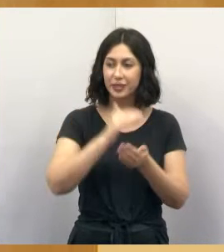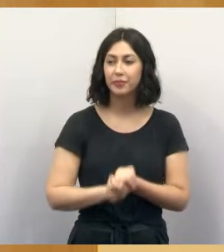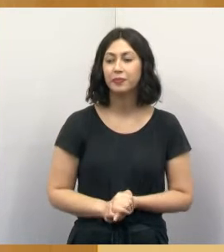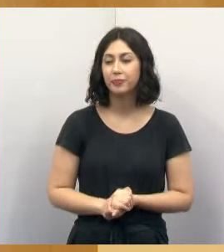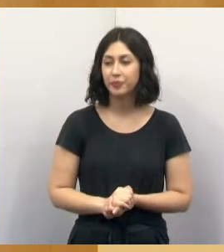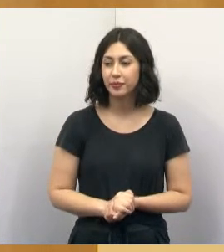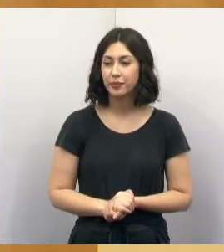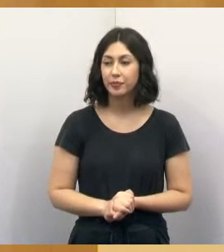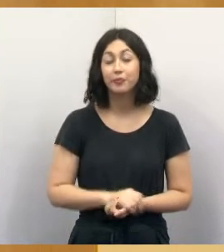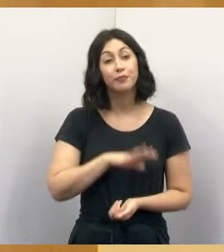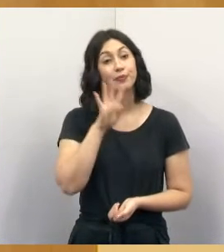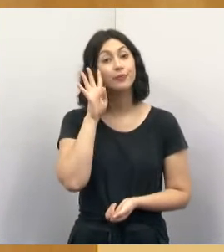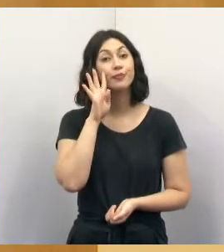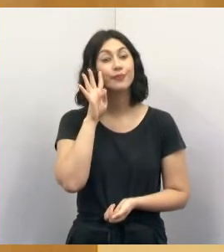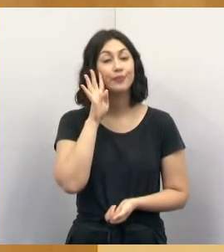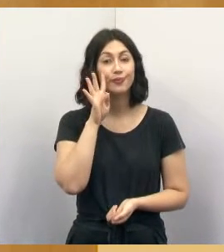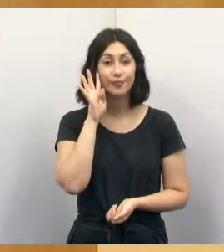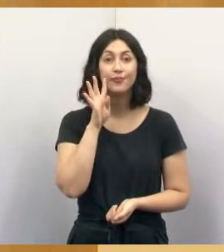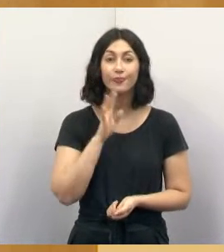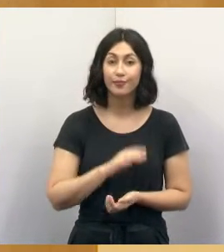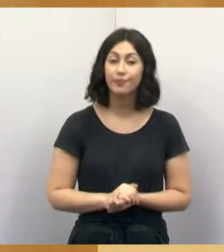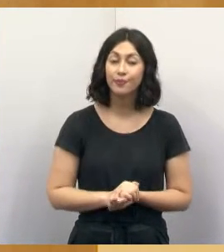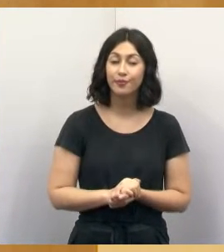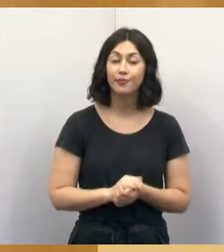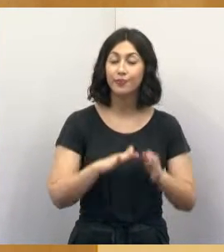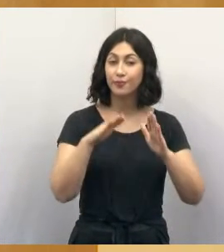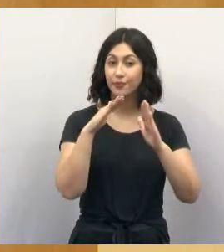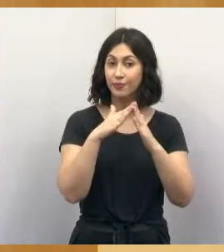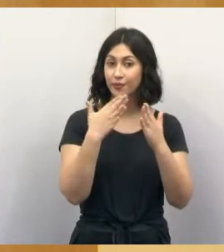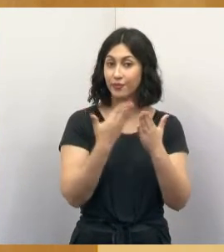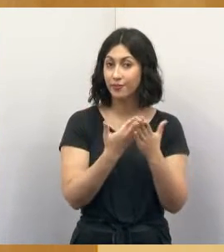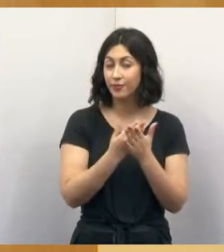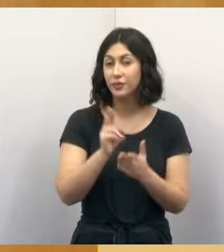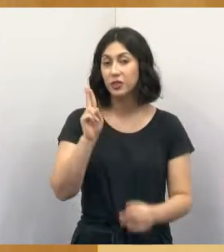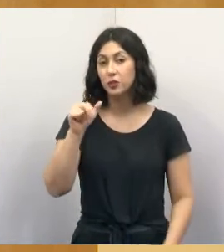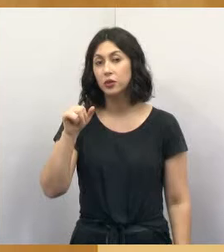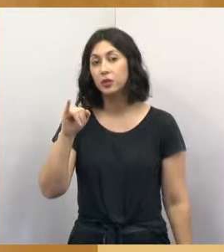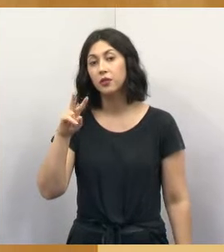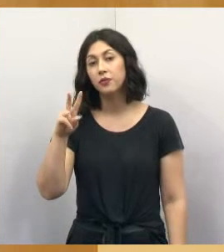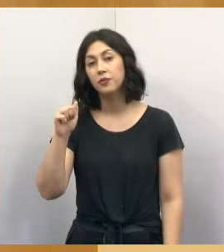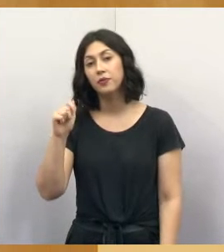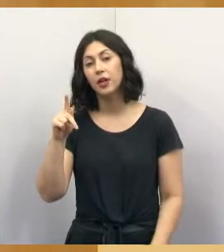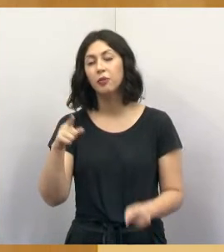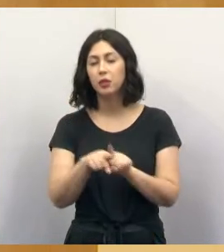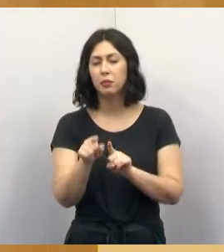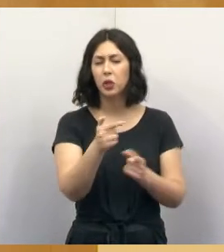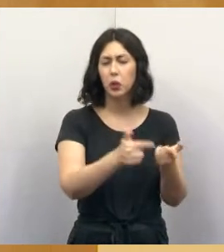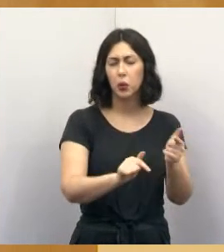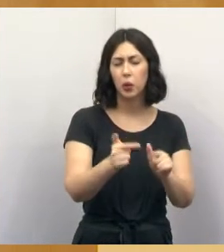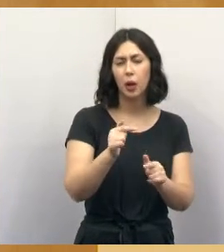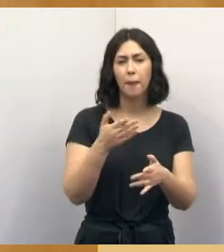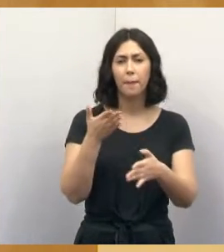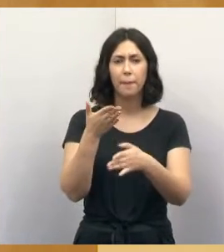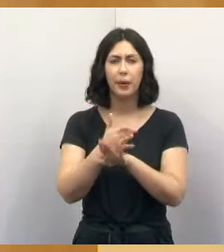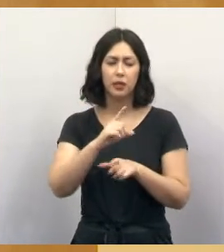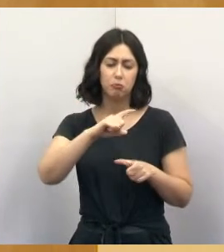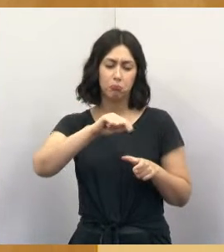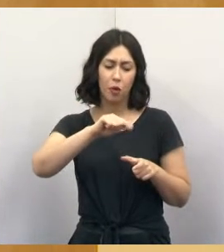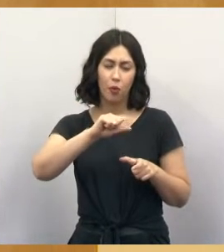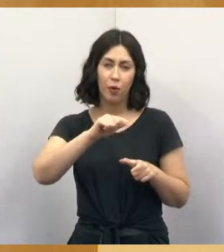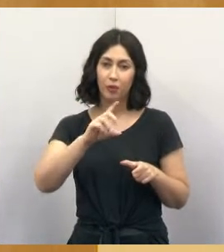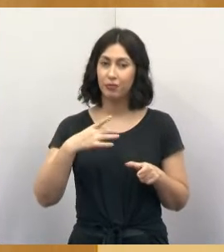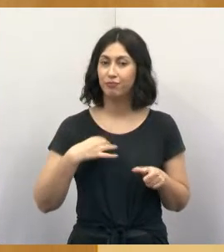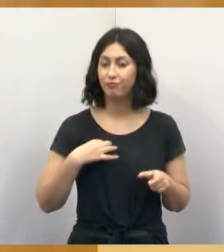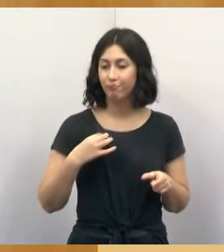Então, está aí, gente, olha que bacana, as escolas, não somente a Univap, mas outras escolas participando aí do projeto Tampinha